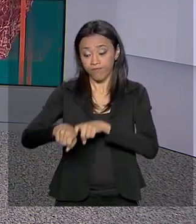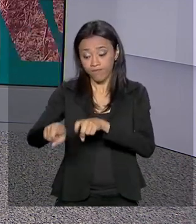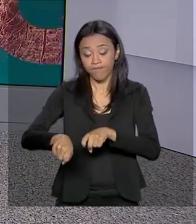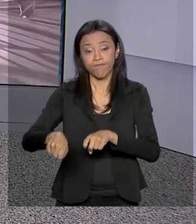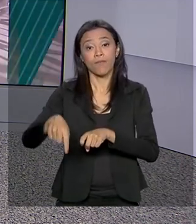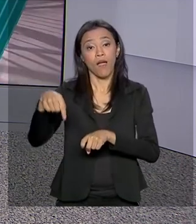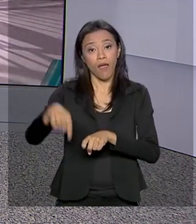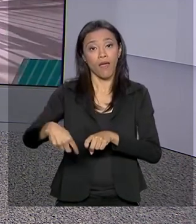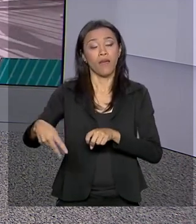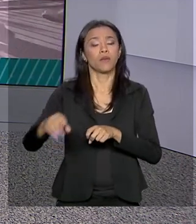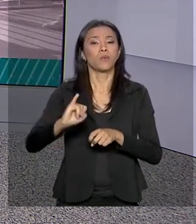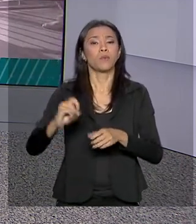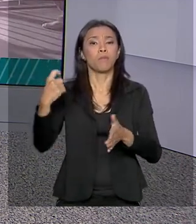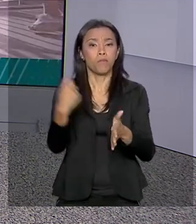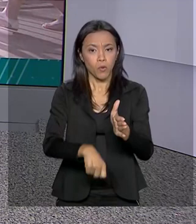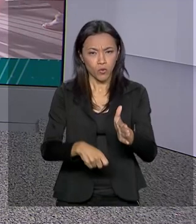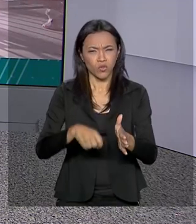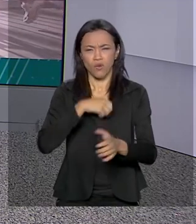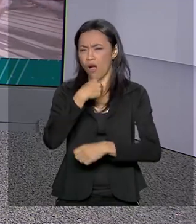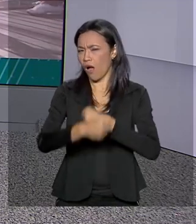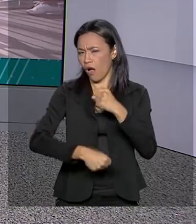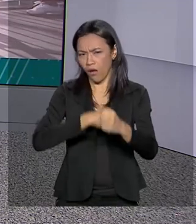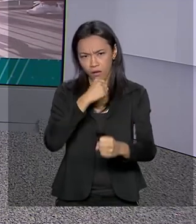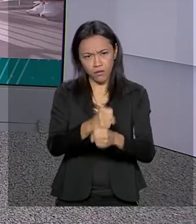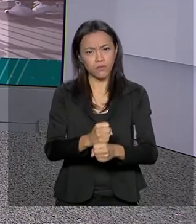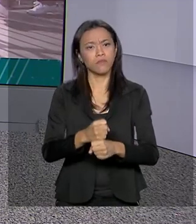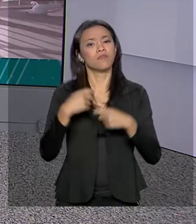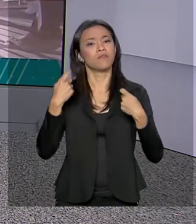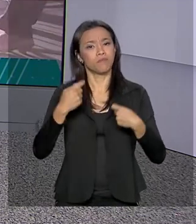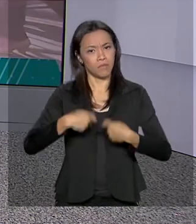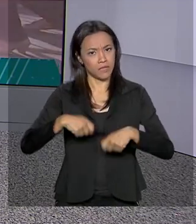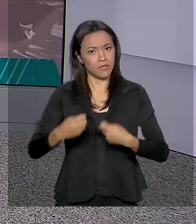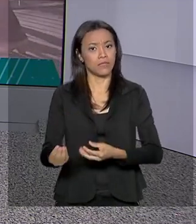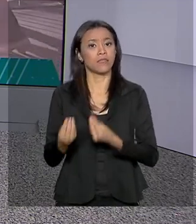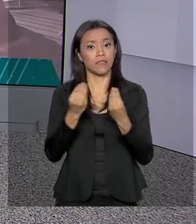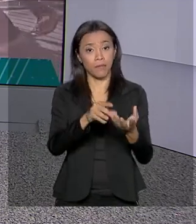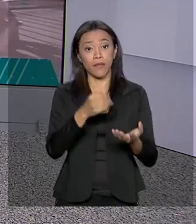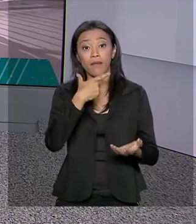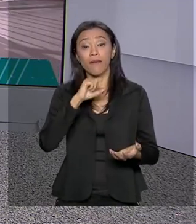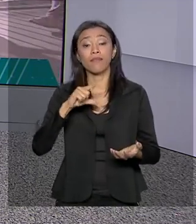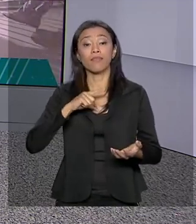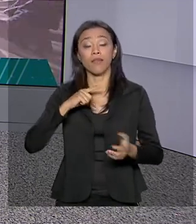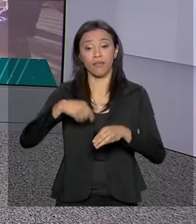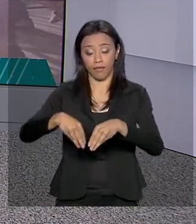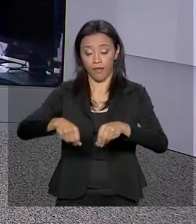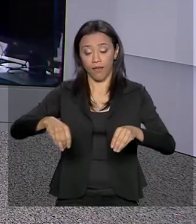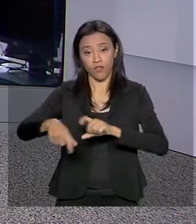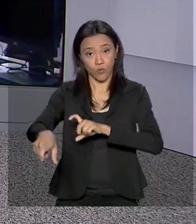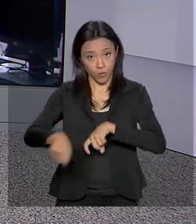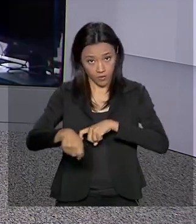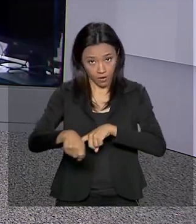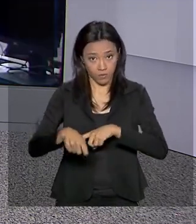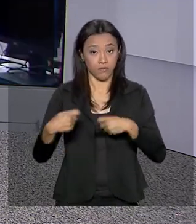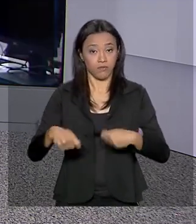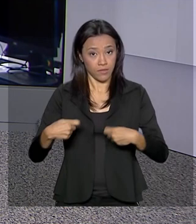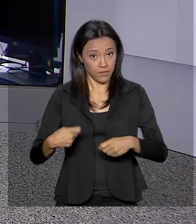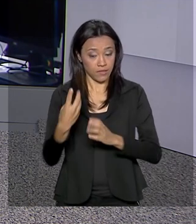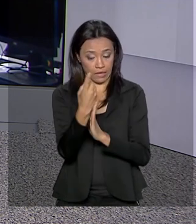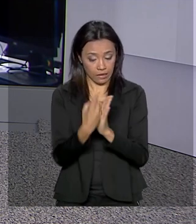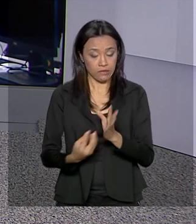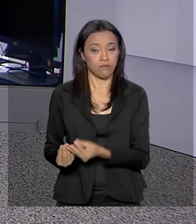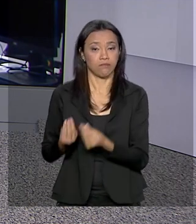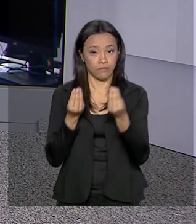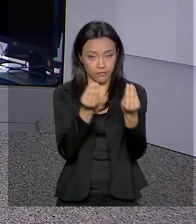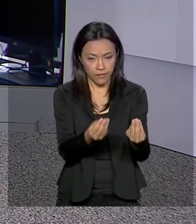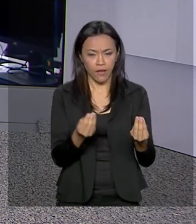o ITR deve ser entregue anualmente por quem é dono de imóvel rural. Vamos então até São Paulo falar com o repórter Ricardo